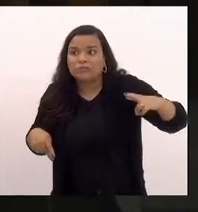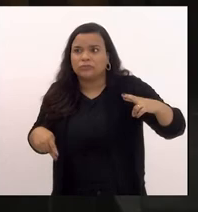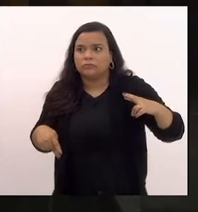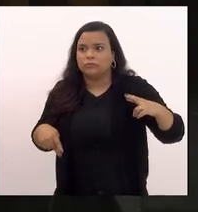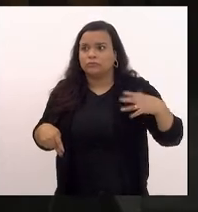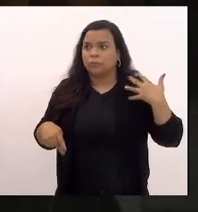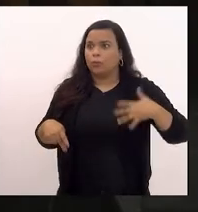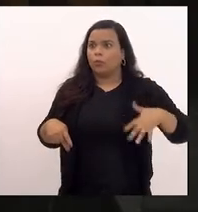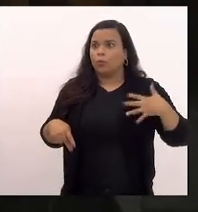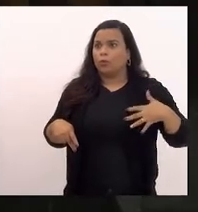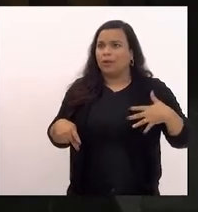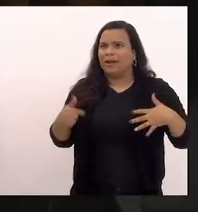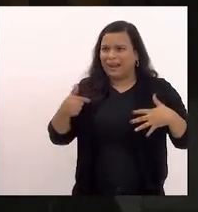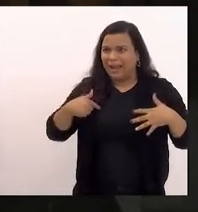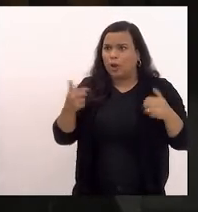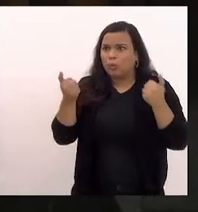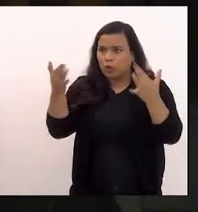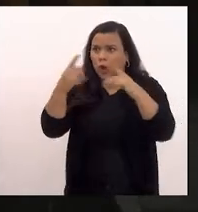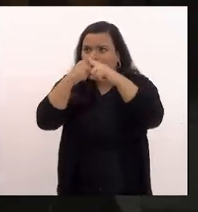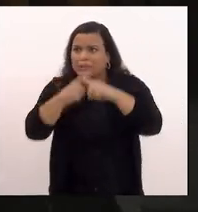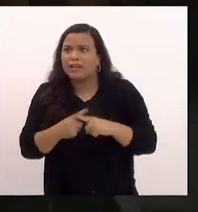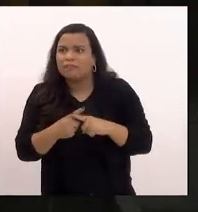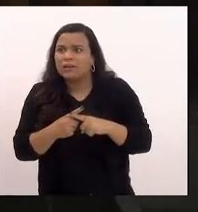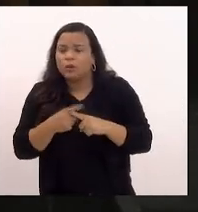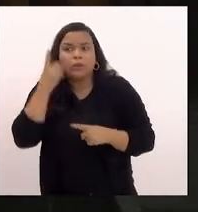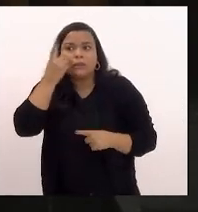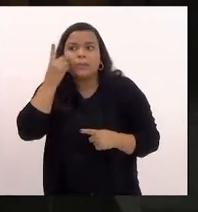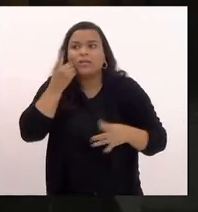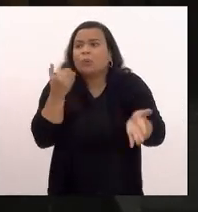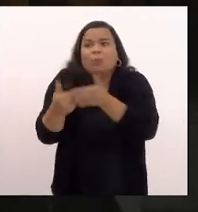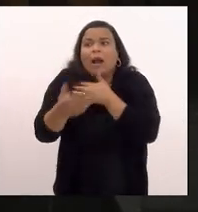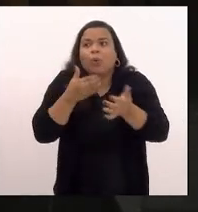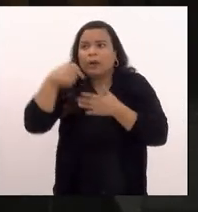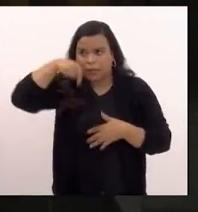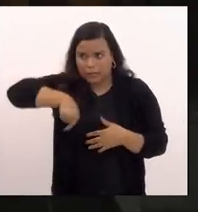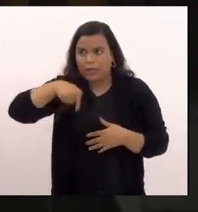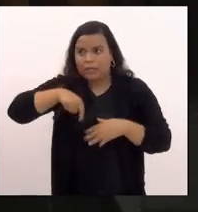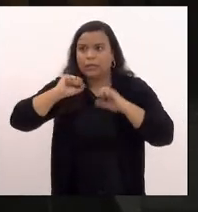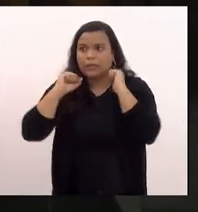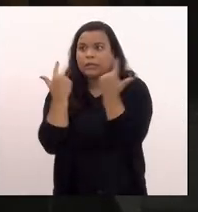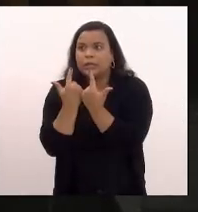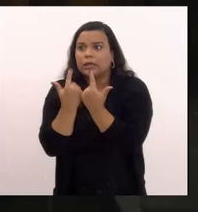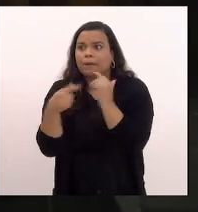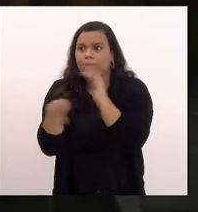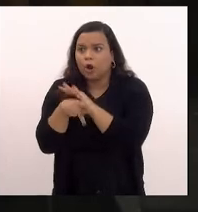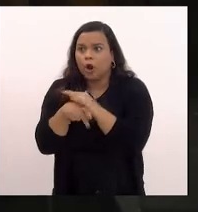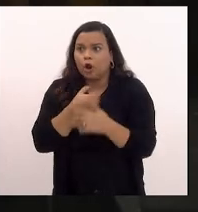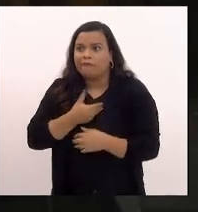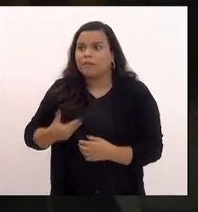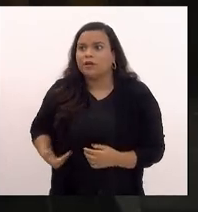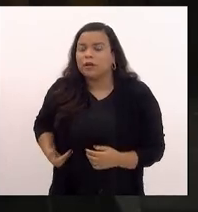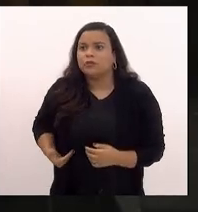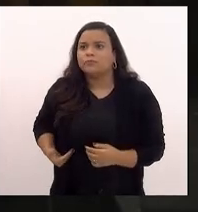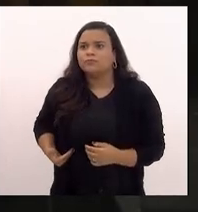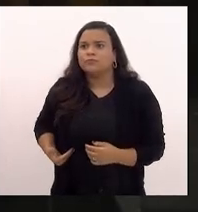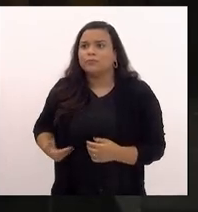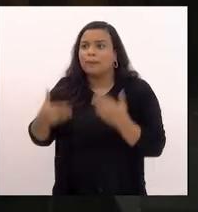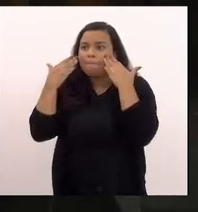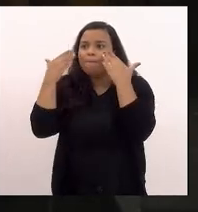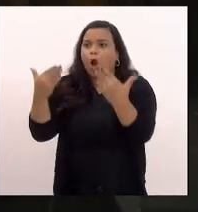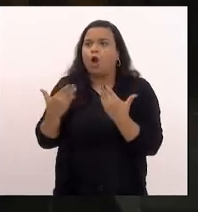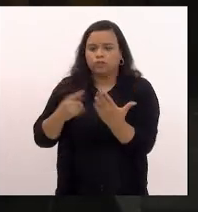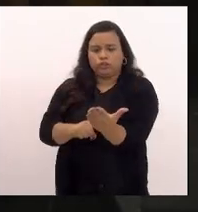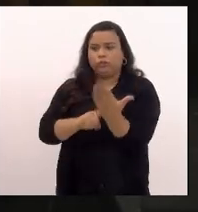eu desafio qualquer deputado dessa casa da base do governo me mostrar